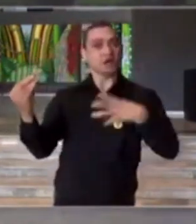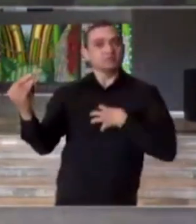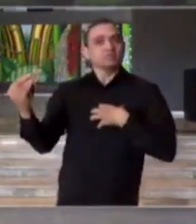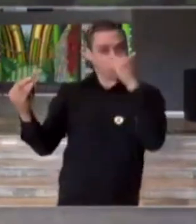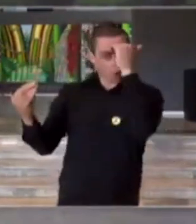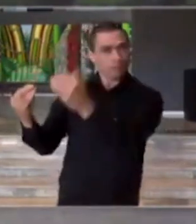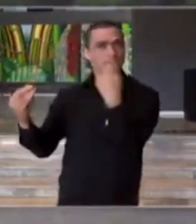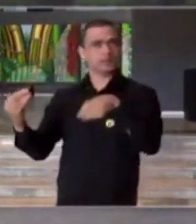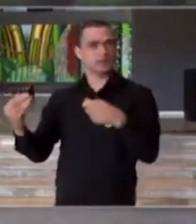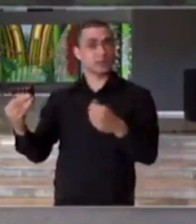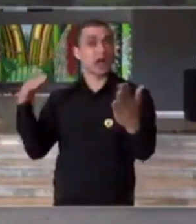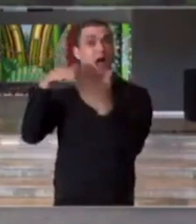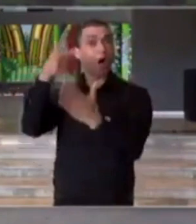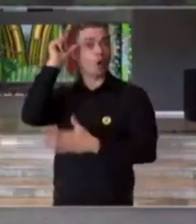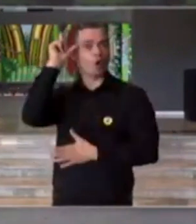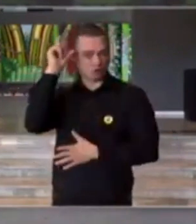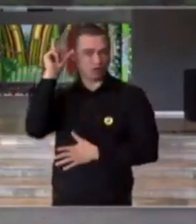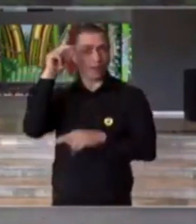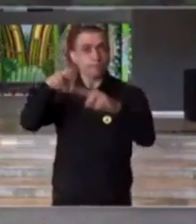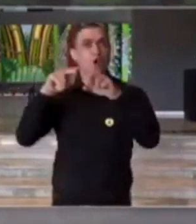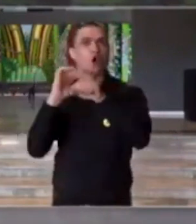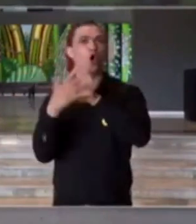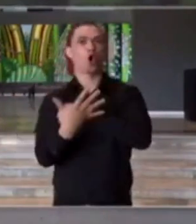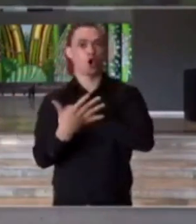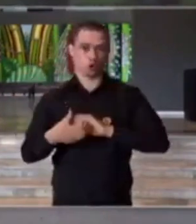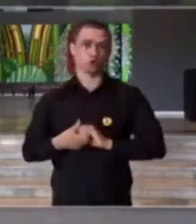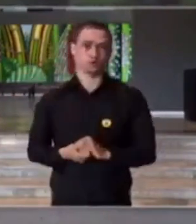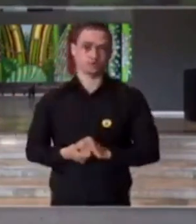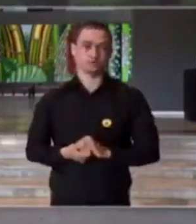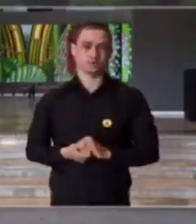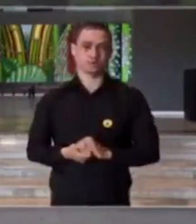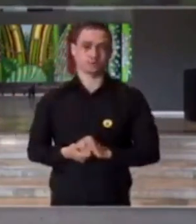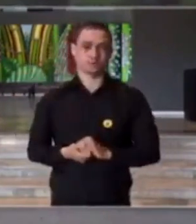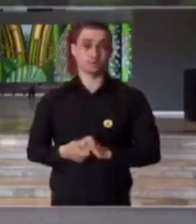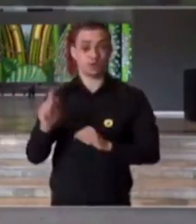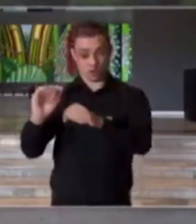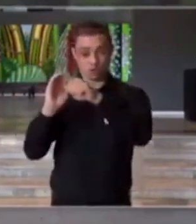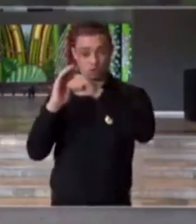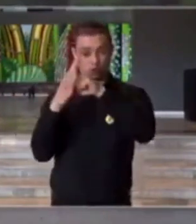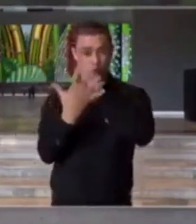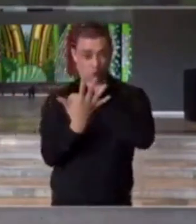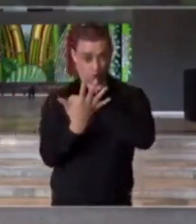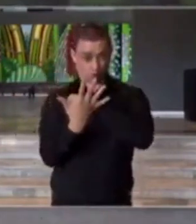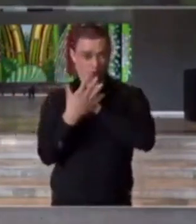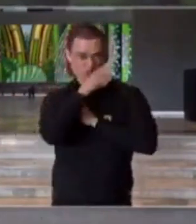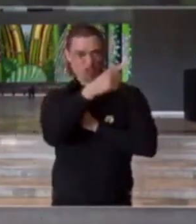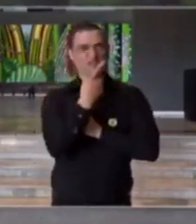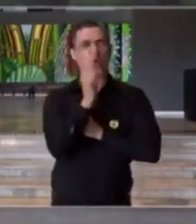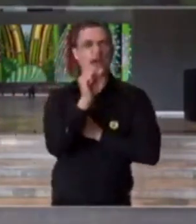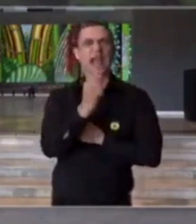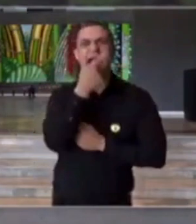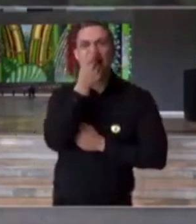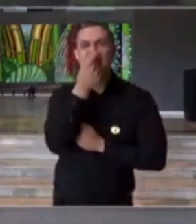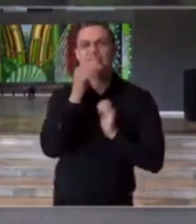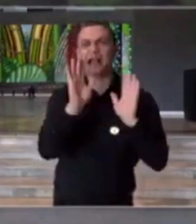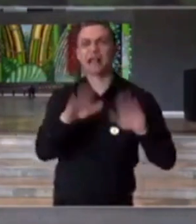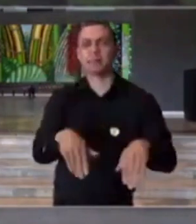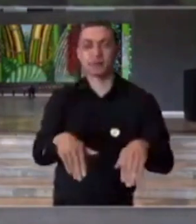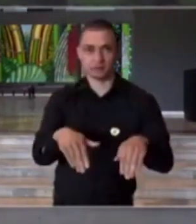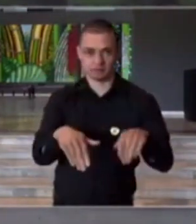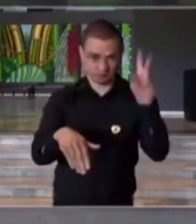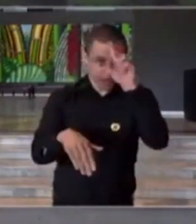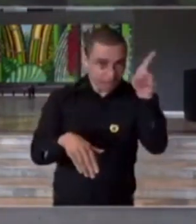até ontem pelo coronavírus, o coronavírus que o senhor classificou como uma gripezinha,